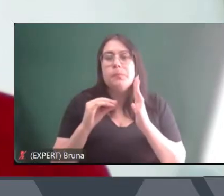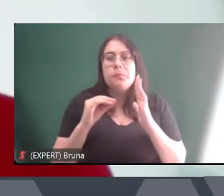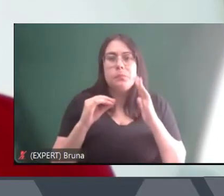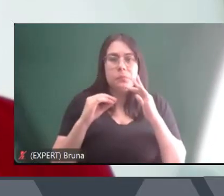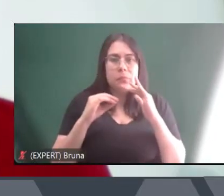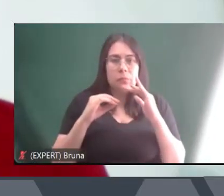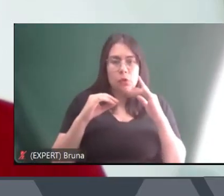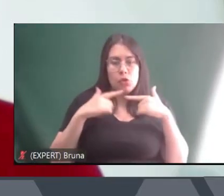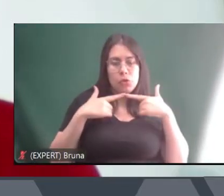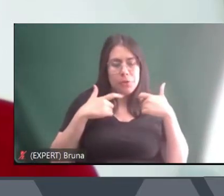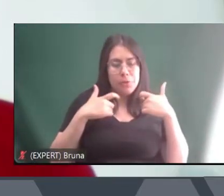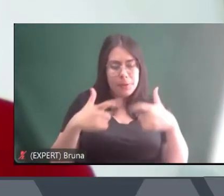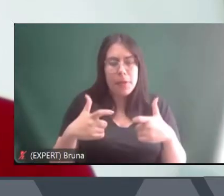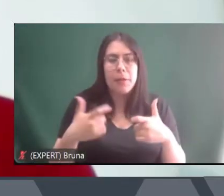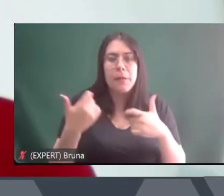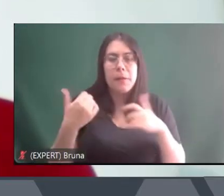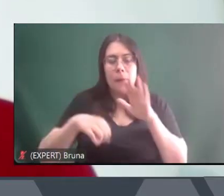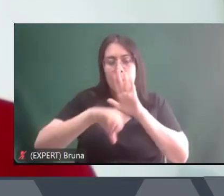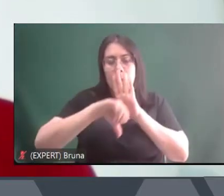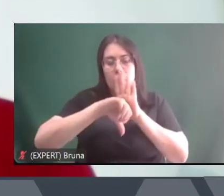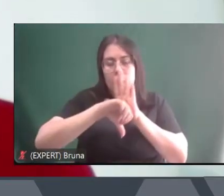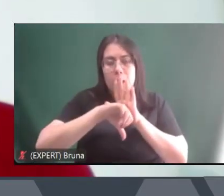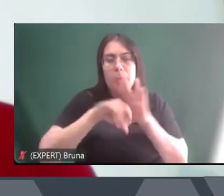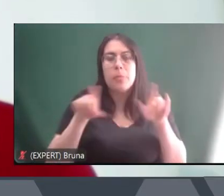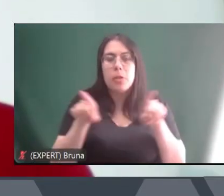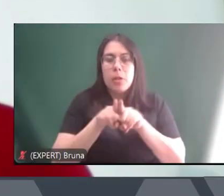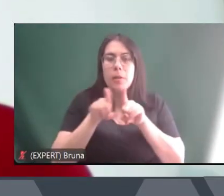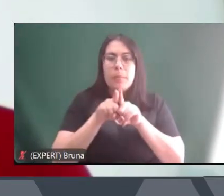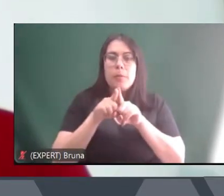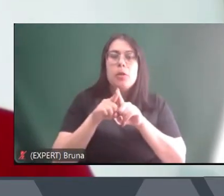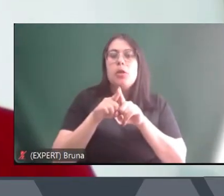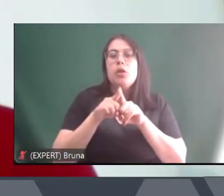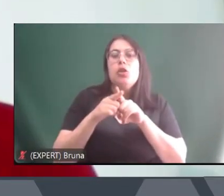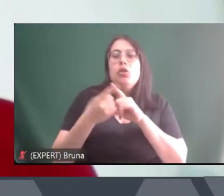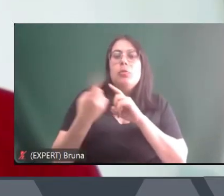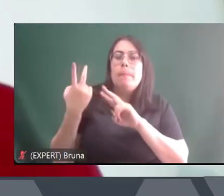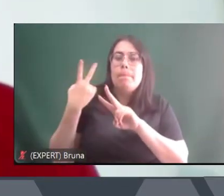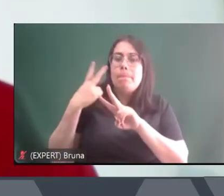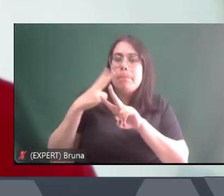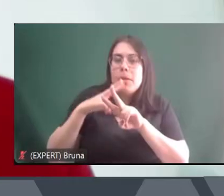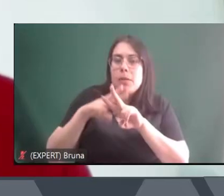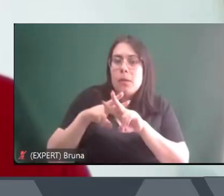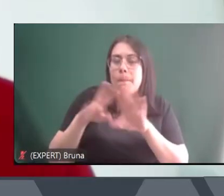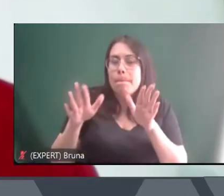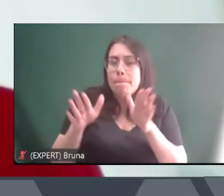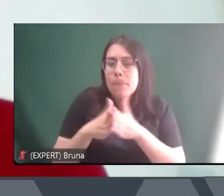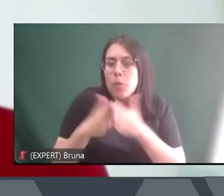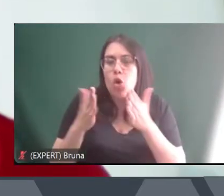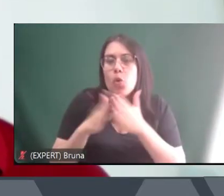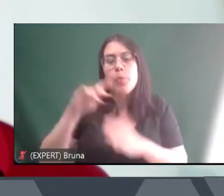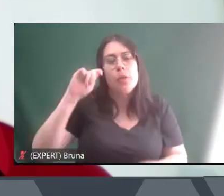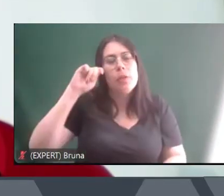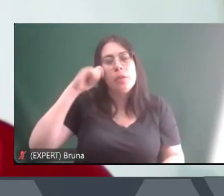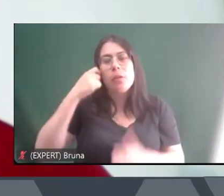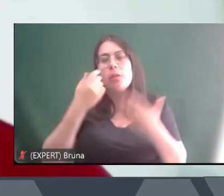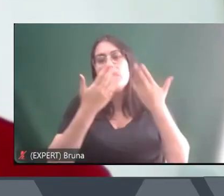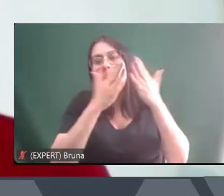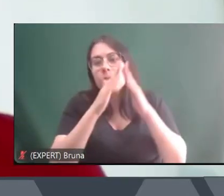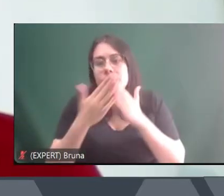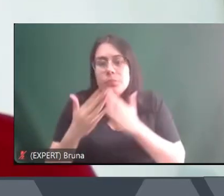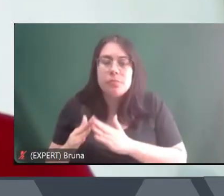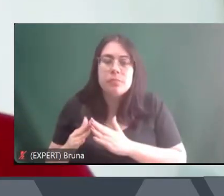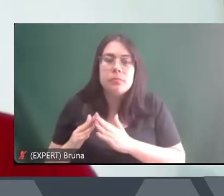e esse modelo de aprisionamento em flagrante de pobres negros moradores de periferias e de bairros pobres